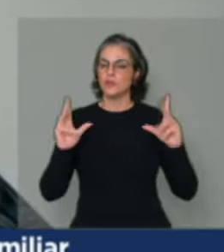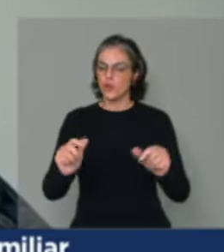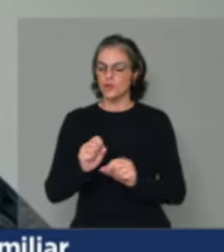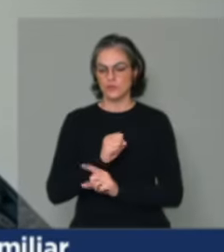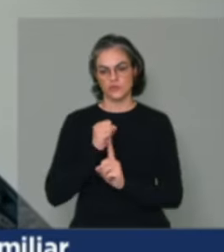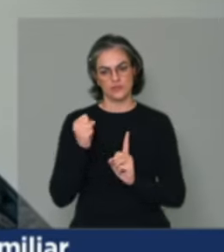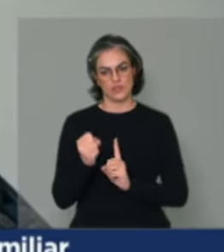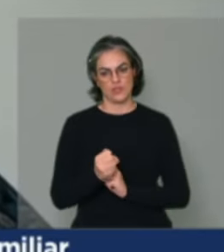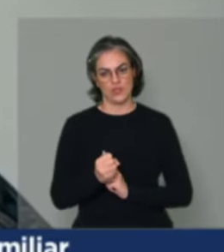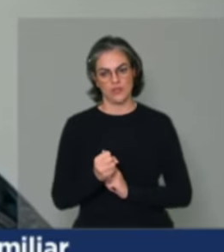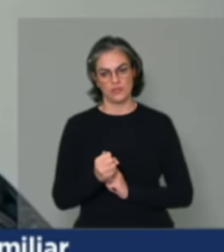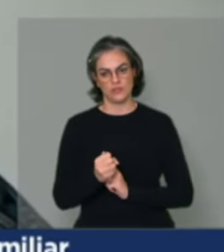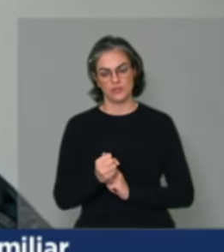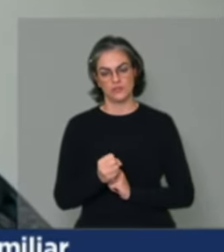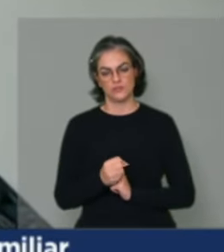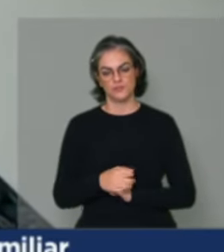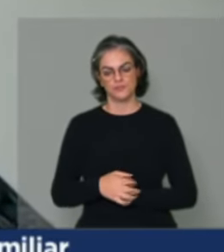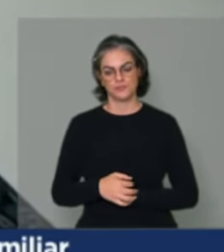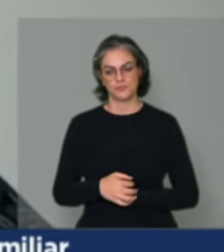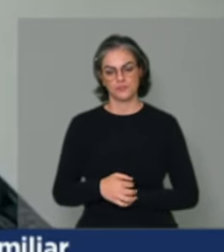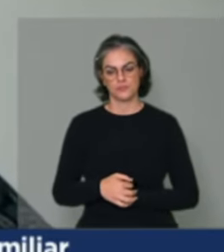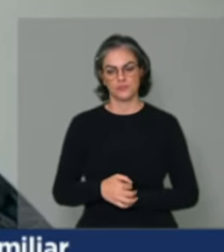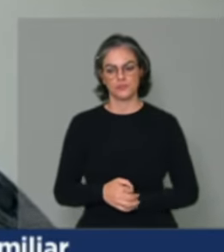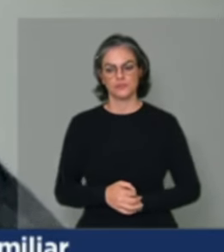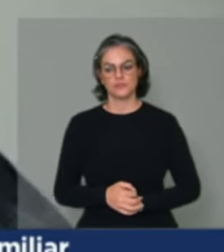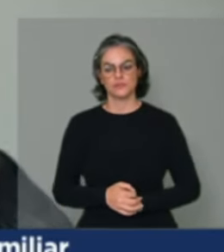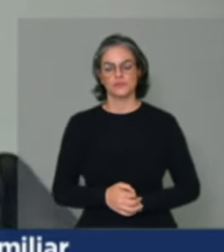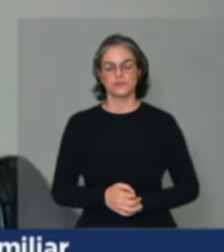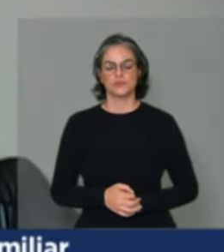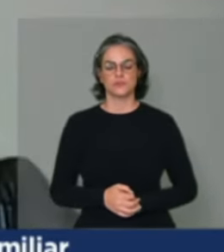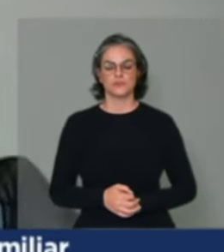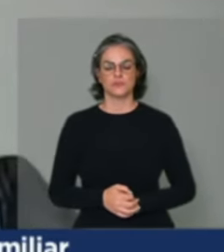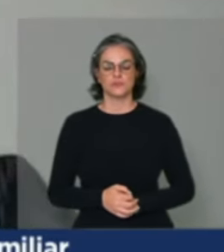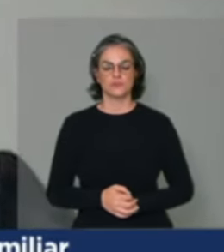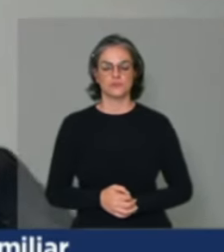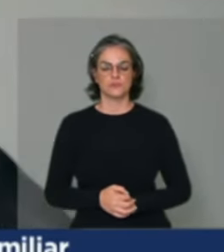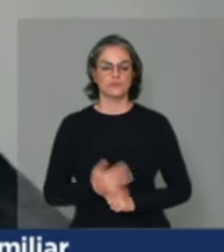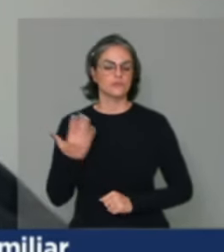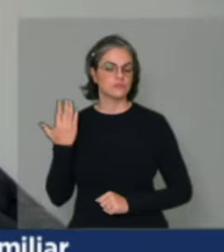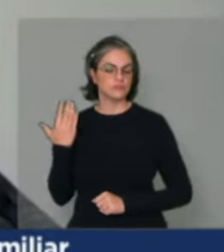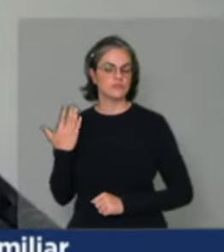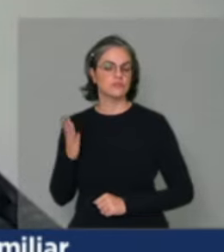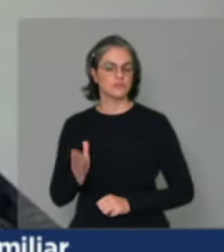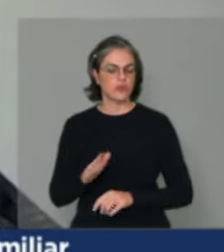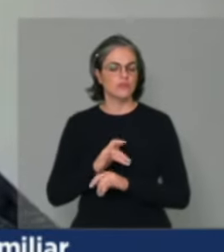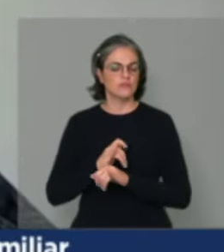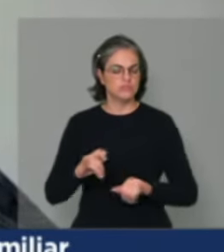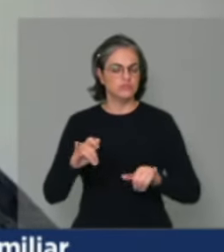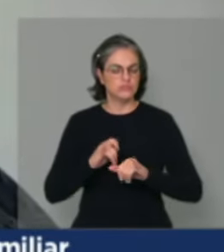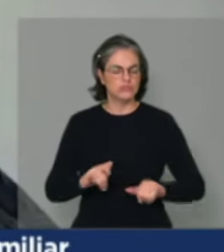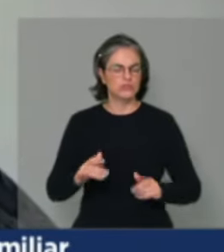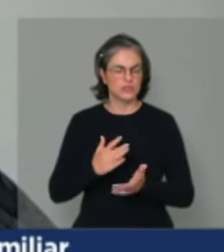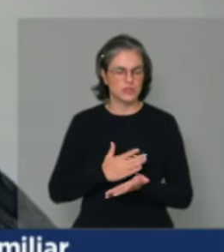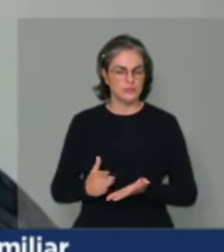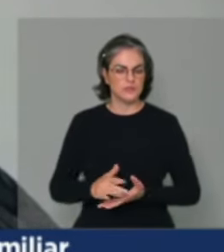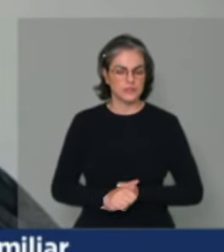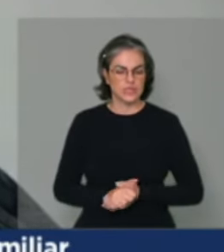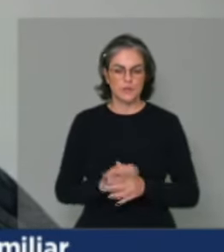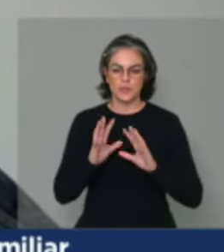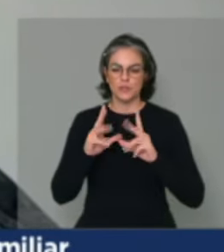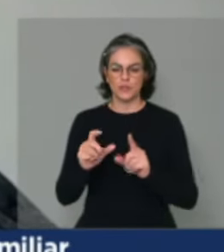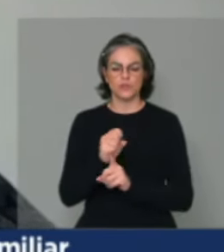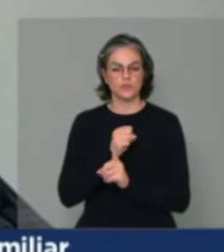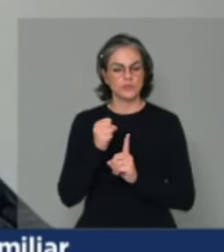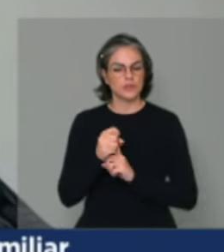vem sendo produzido e vem sendo externado nesses últimos períodos, para toda a sociedade brasileira, a